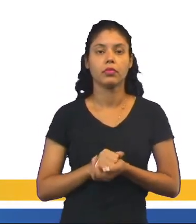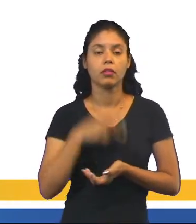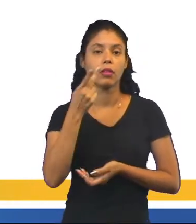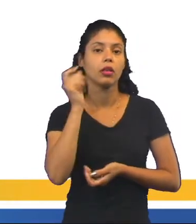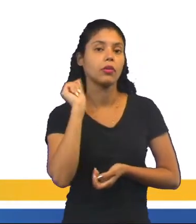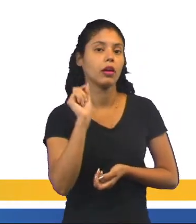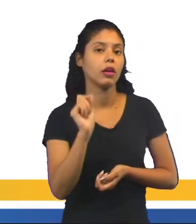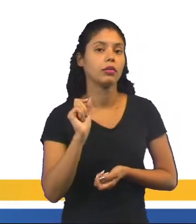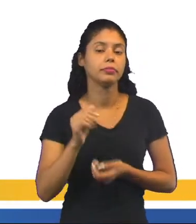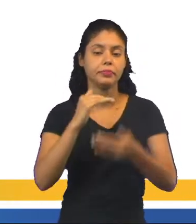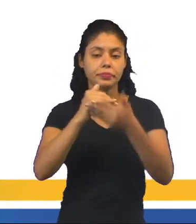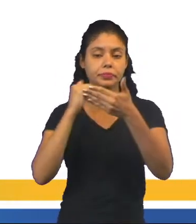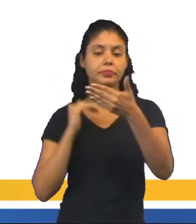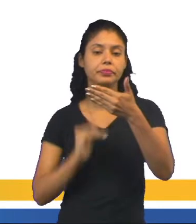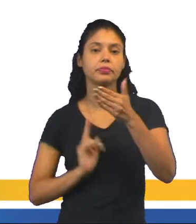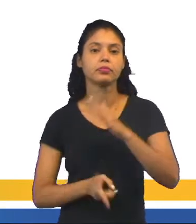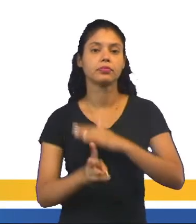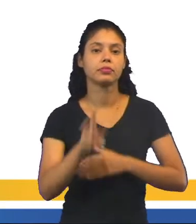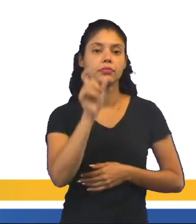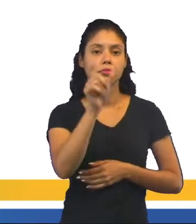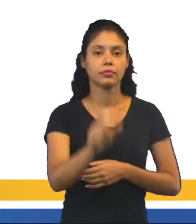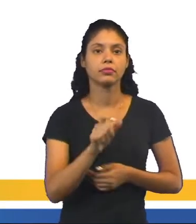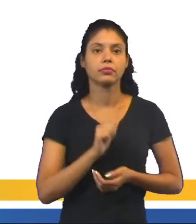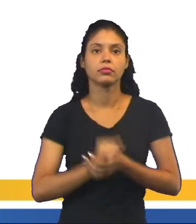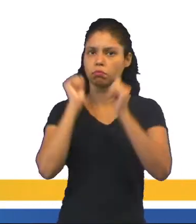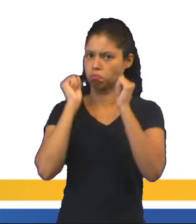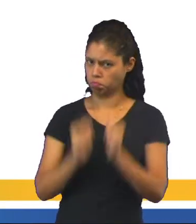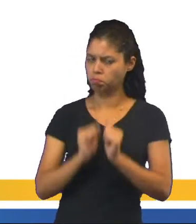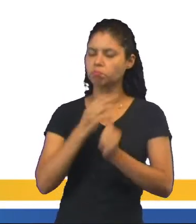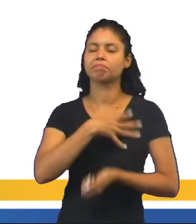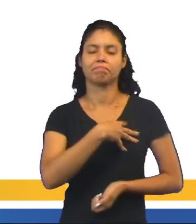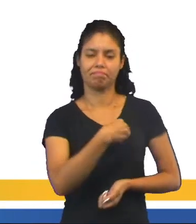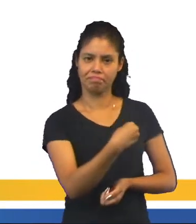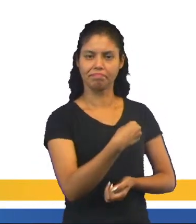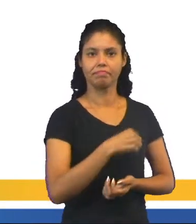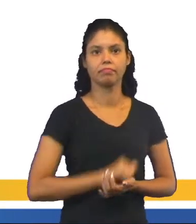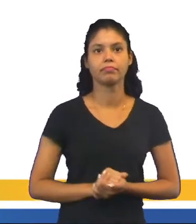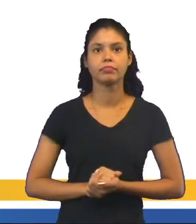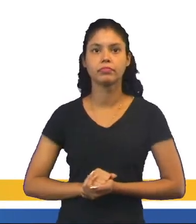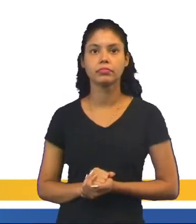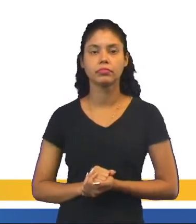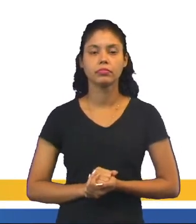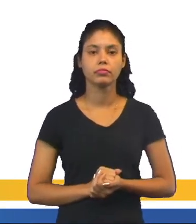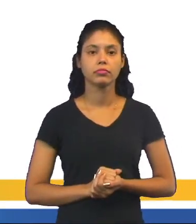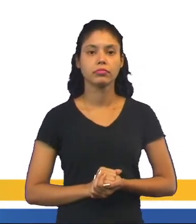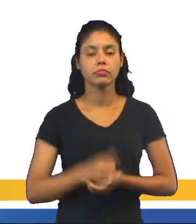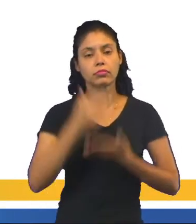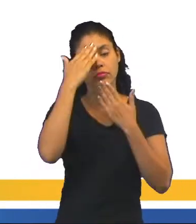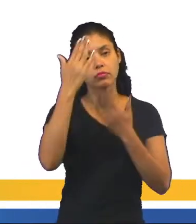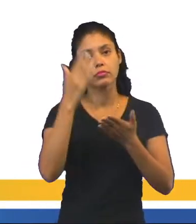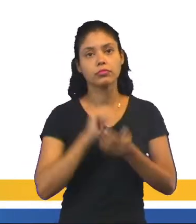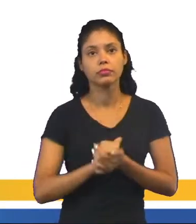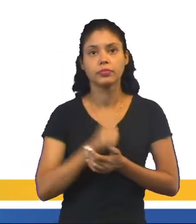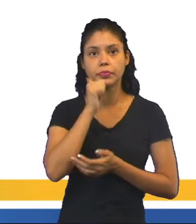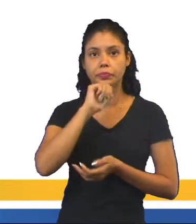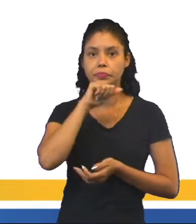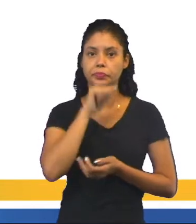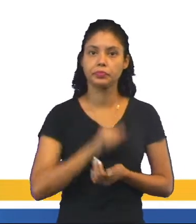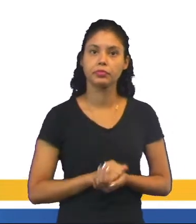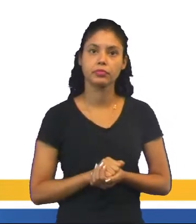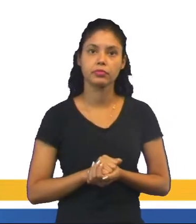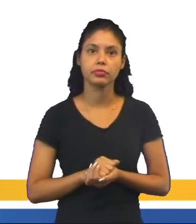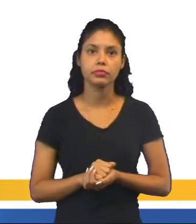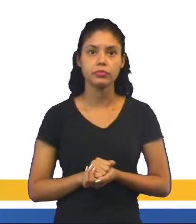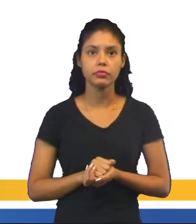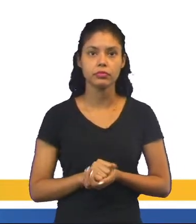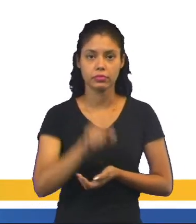ela está afirmando lá embaixo, continuando a fala do personagem. Pode, filha. E ela agradeceu. Obrigada,